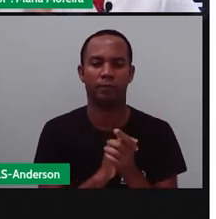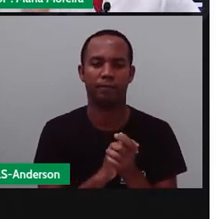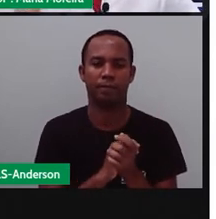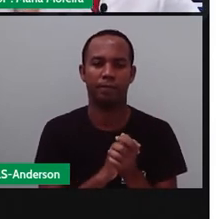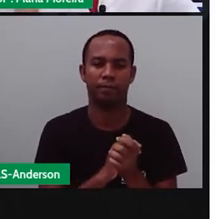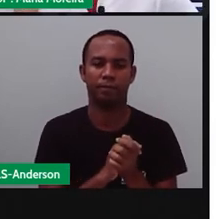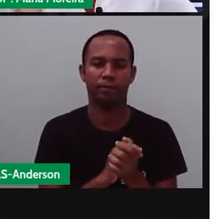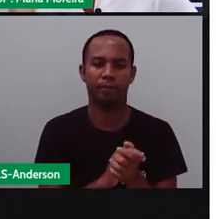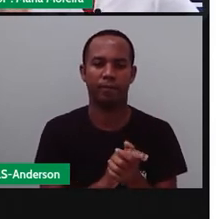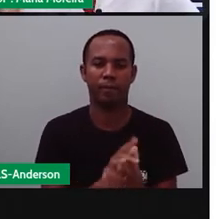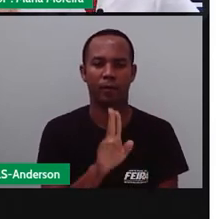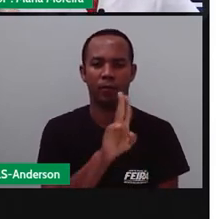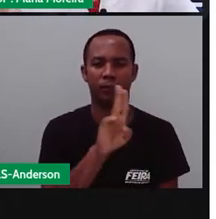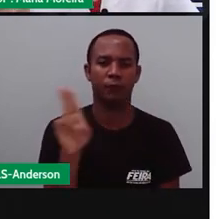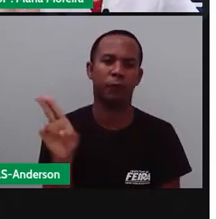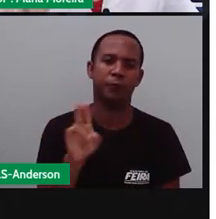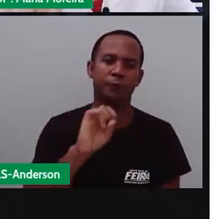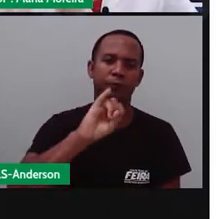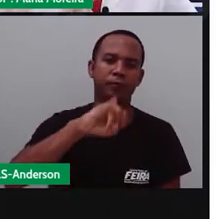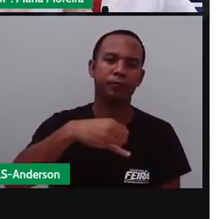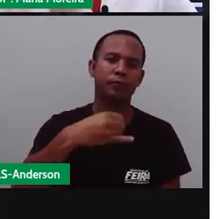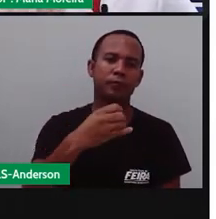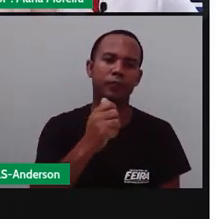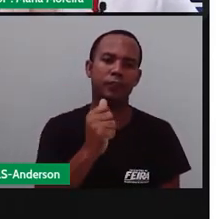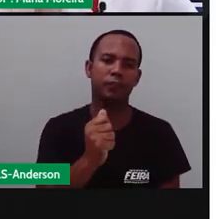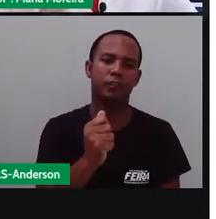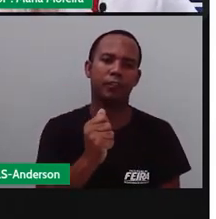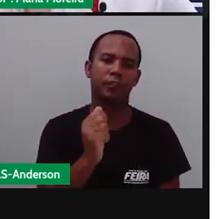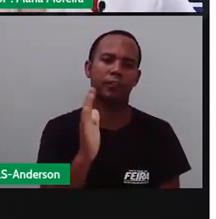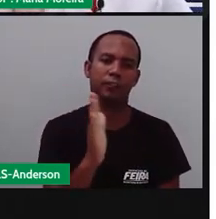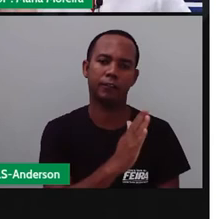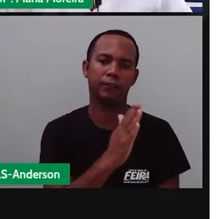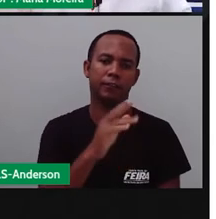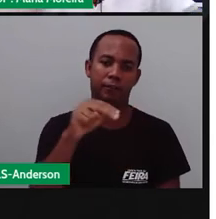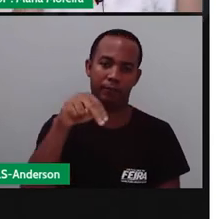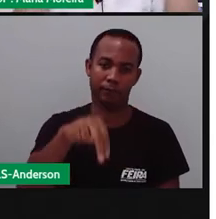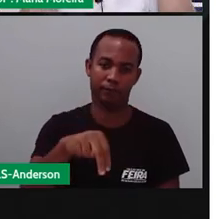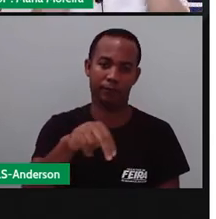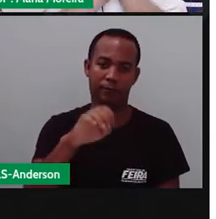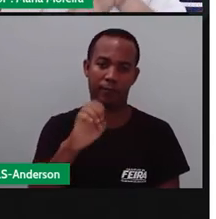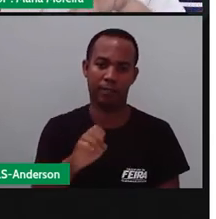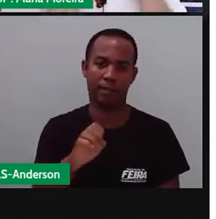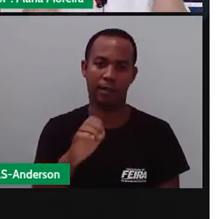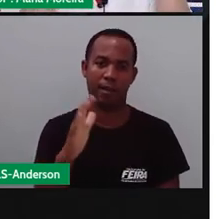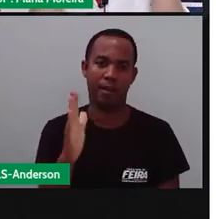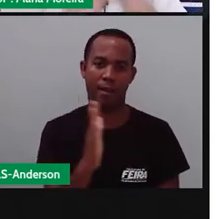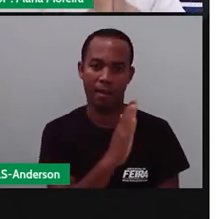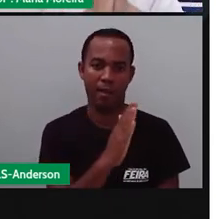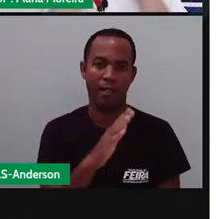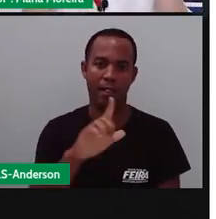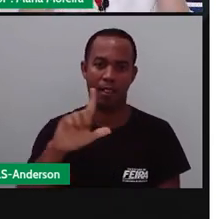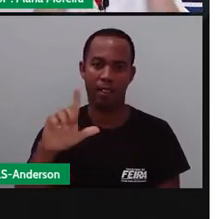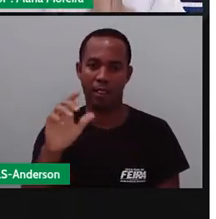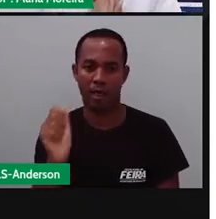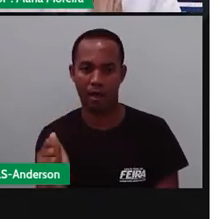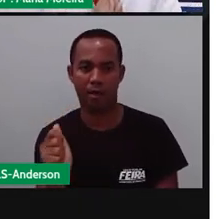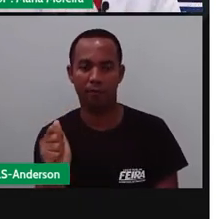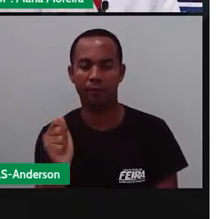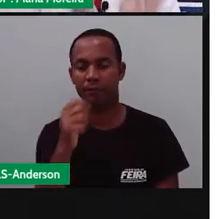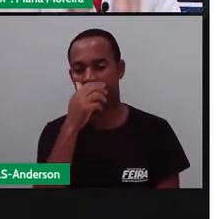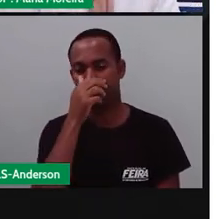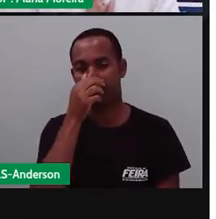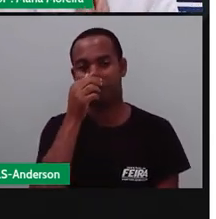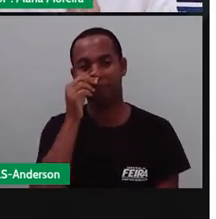Bom, aí temos a palavra janela. Jan- janela. Janela.- né- lá.